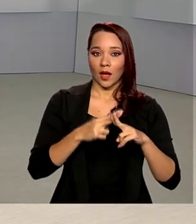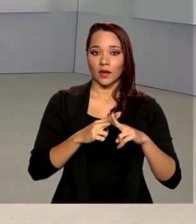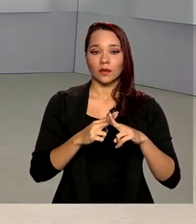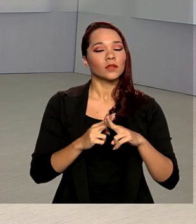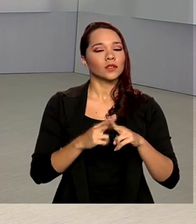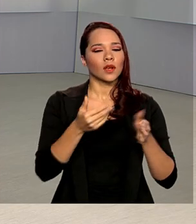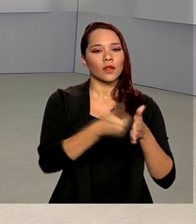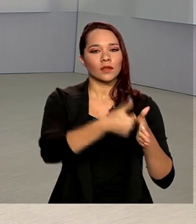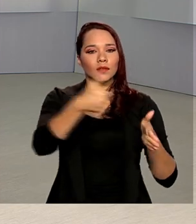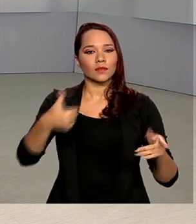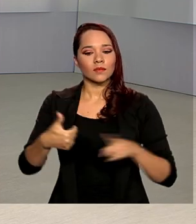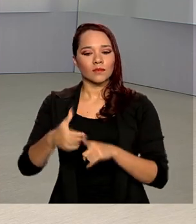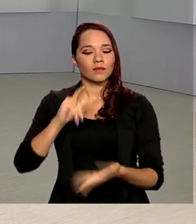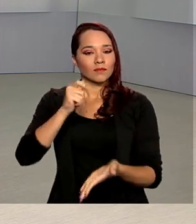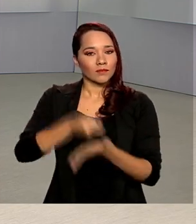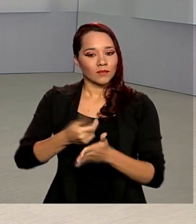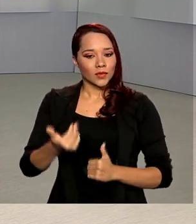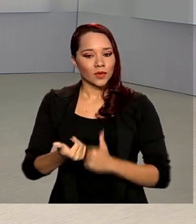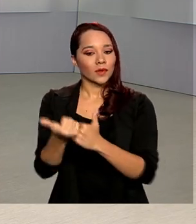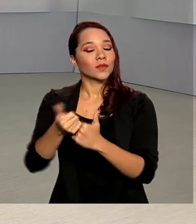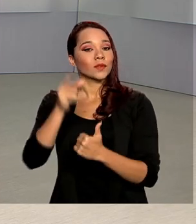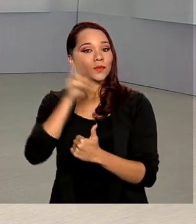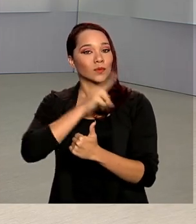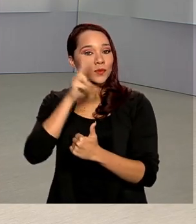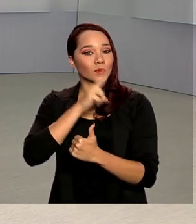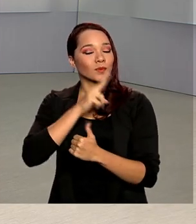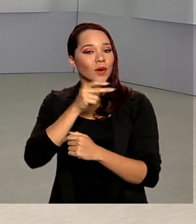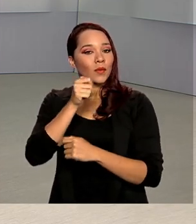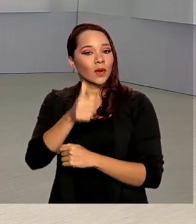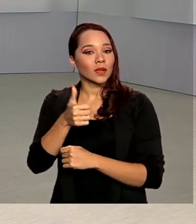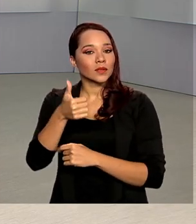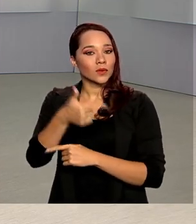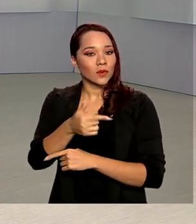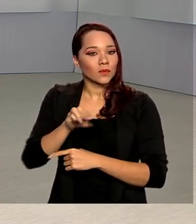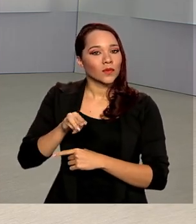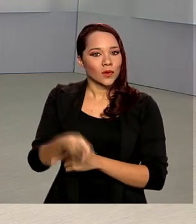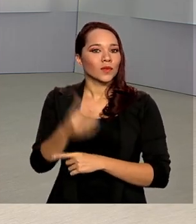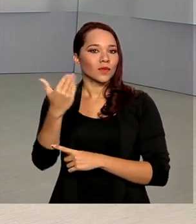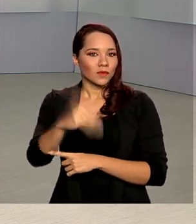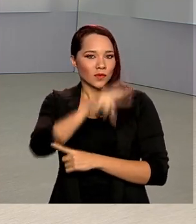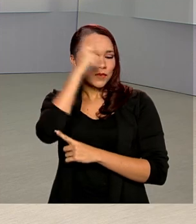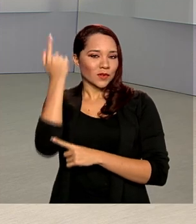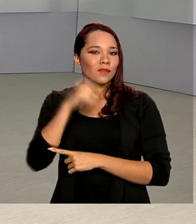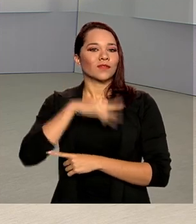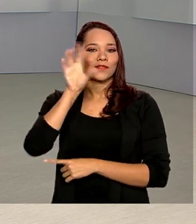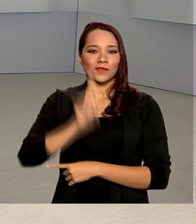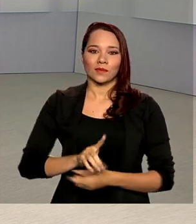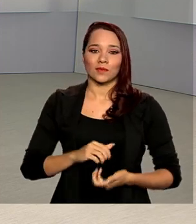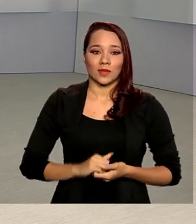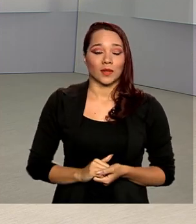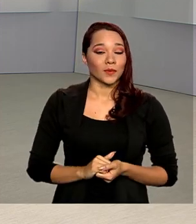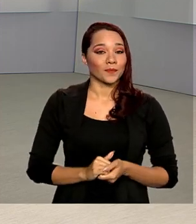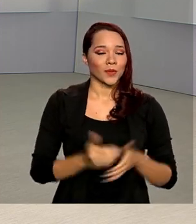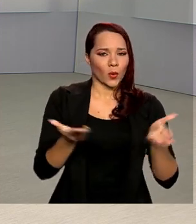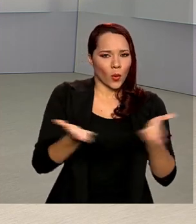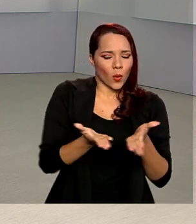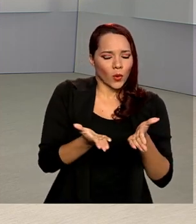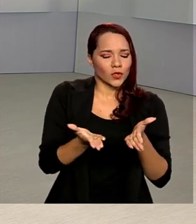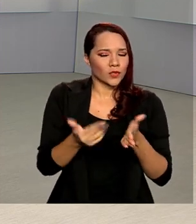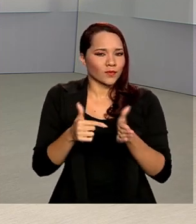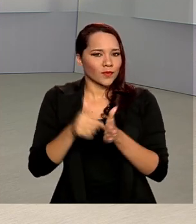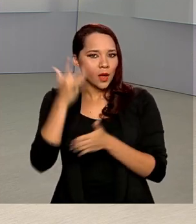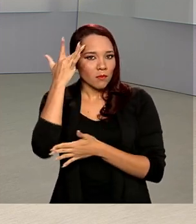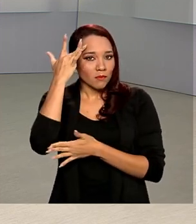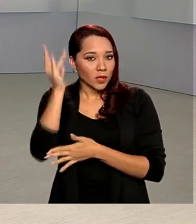Federal antecipou o pagamento do auxílio emergencial para quase 2 milhões e meio de beneficiários. Entre hoje e amanhã,